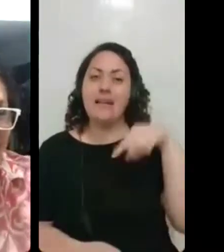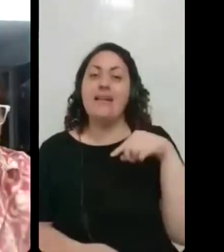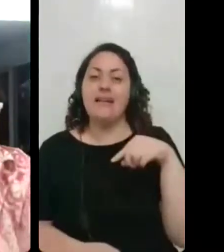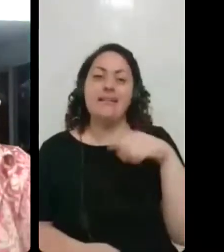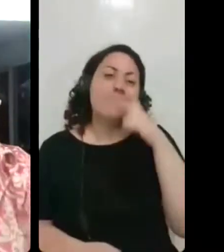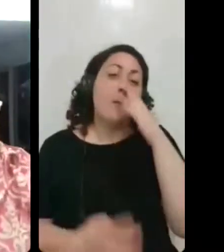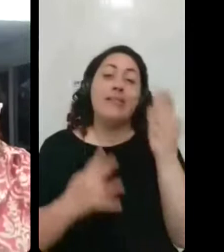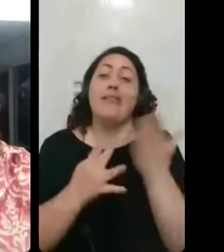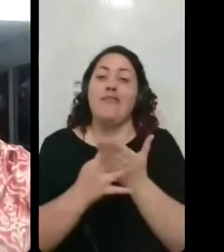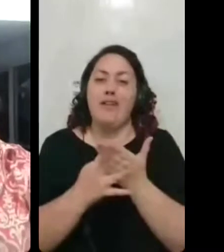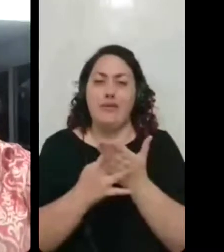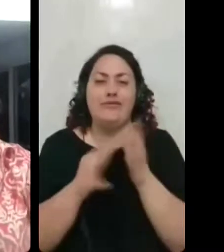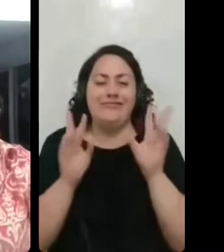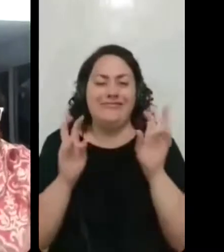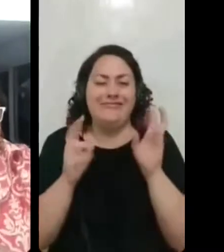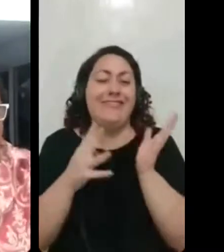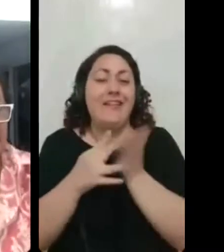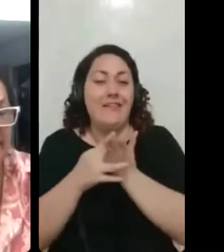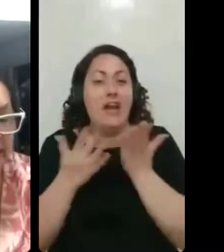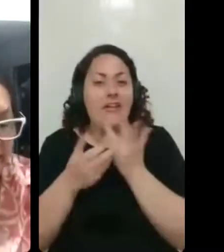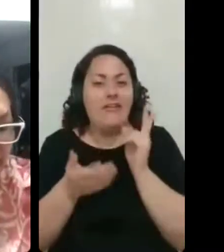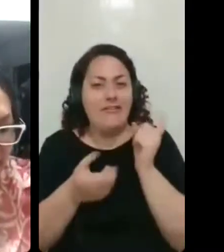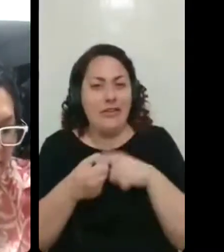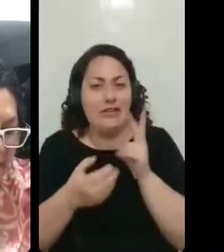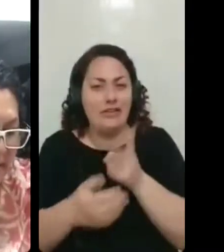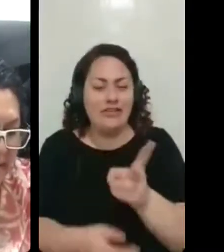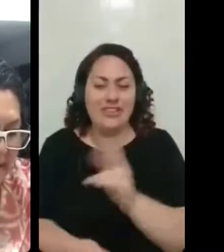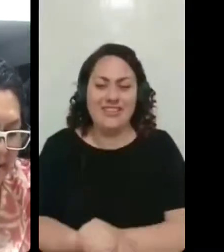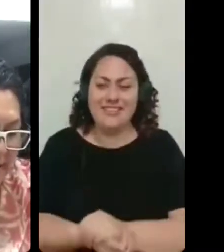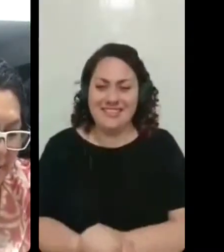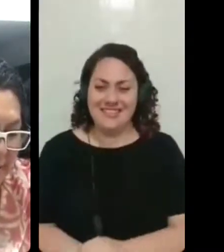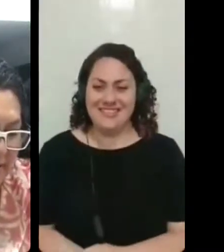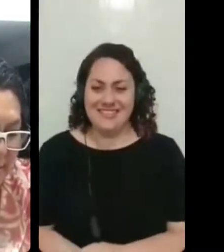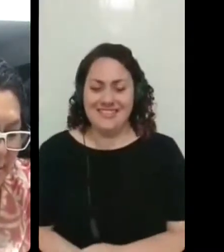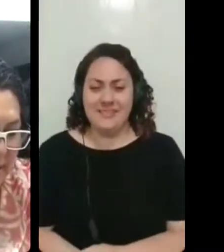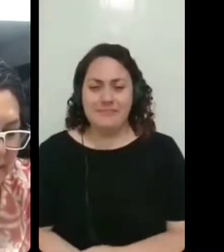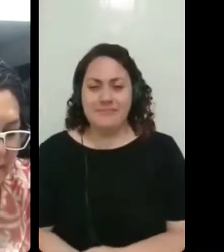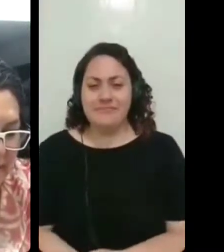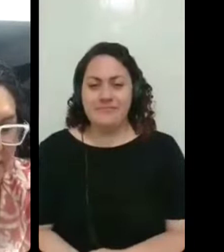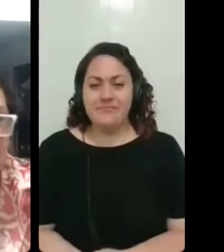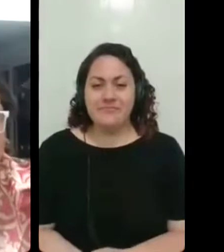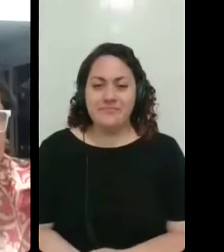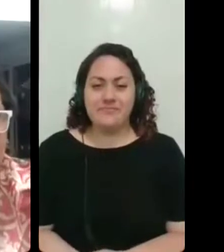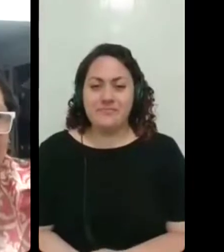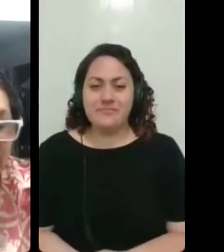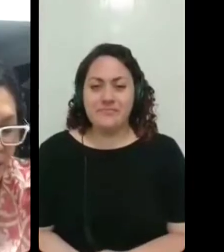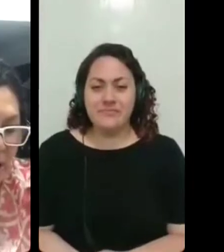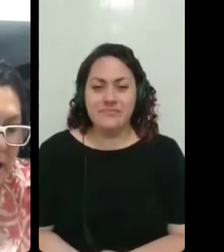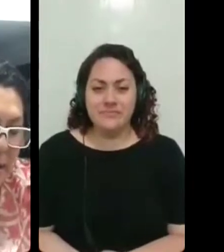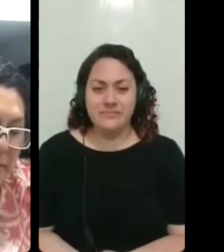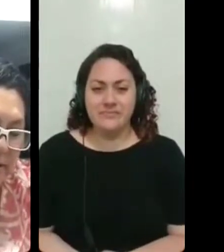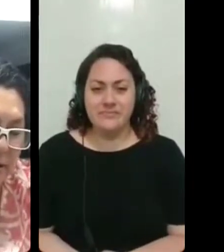não... Sim. Não, mas é... Isso é... Mas